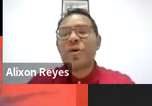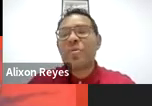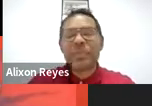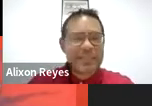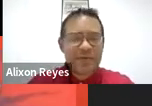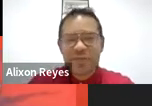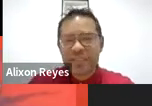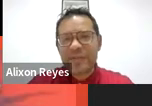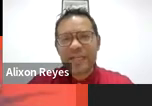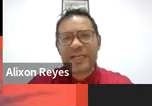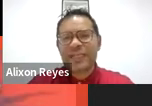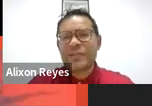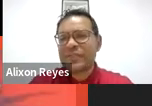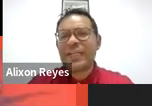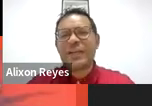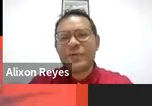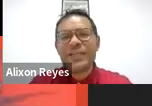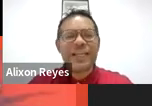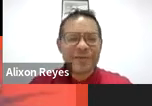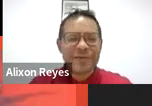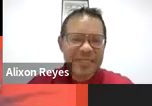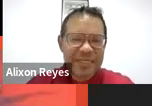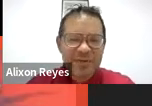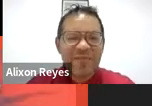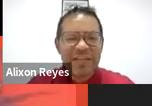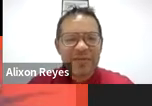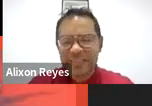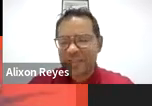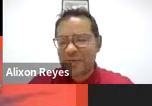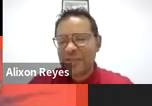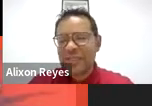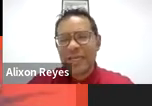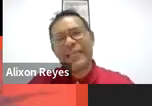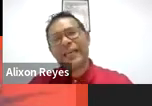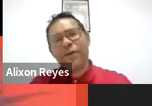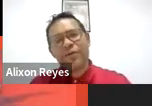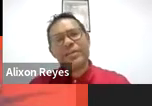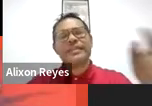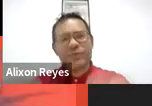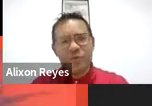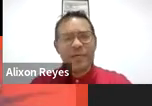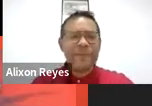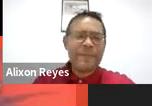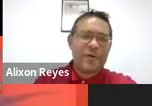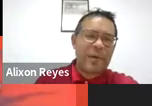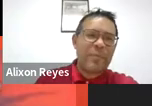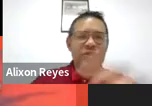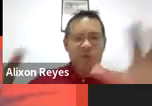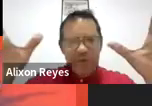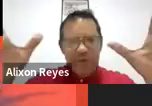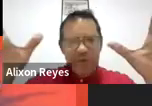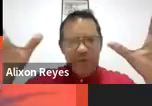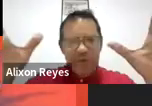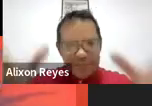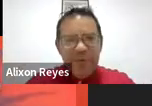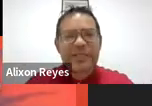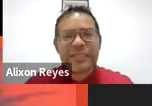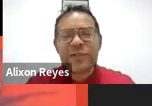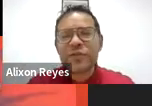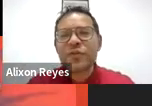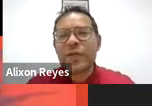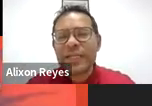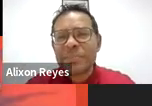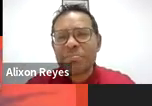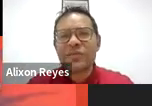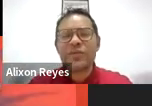alguma forma compartilhando através das redes sociais algumas de as coisas que eles foram fazendo no dia de hoje e que se sumam como hemos dito a o que estamos fazendo